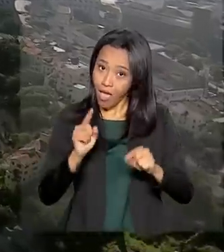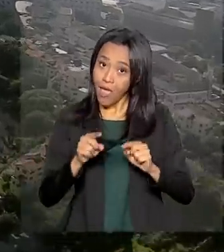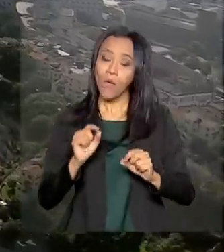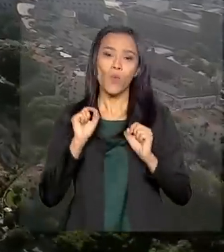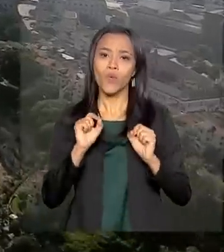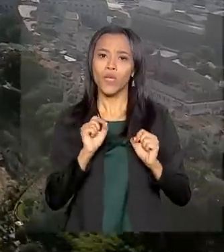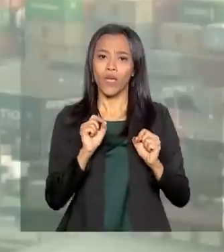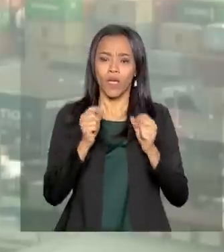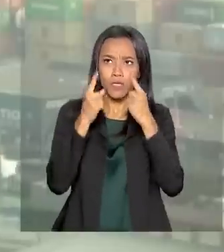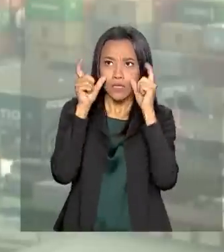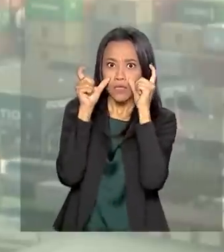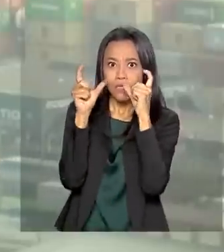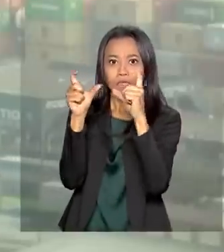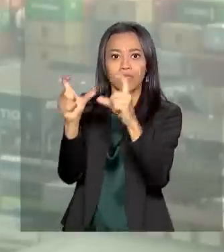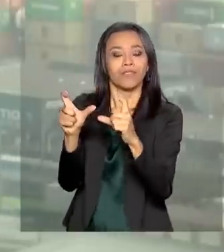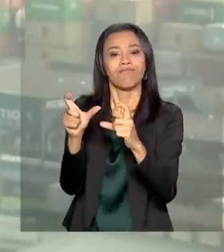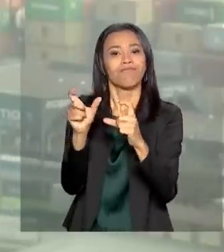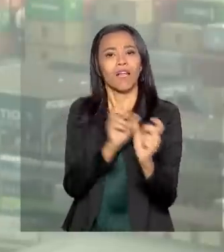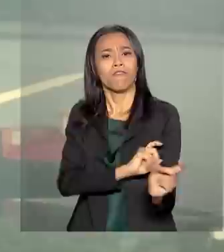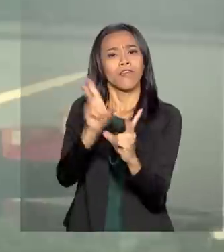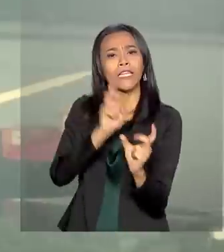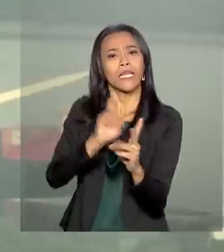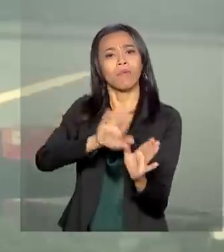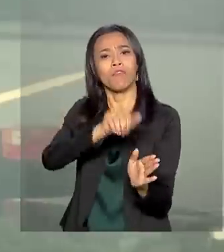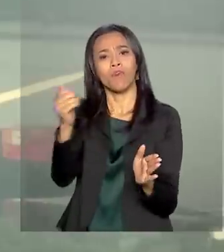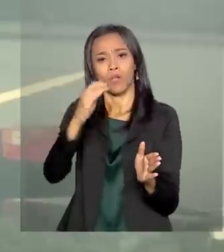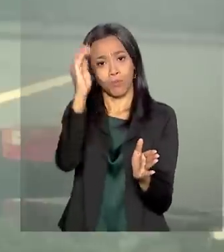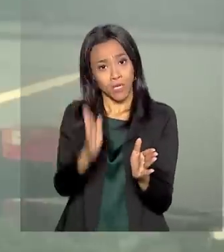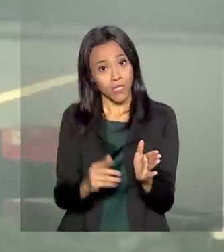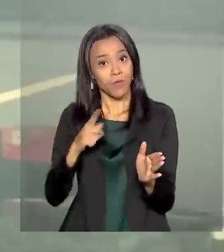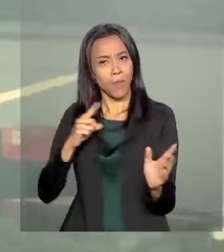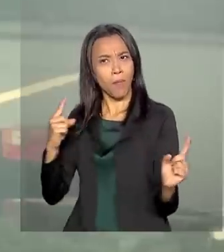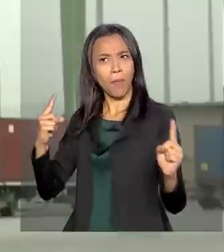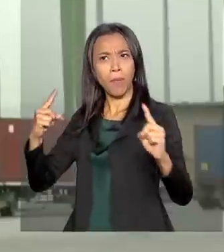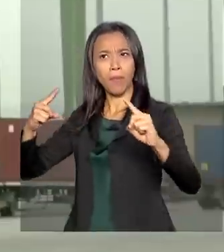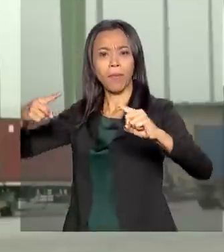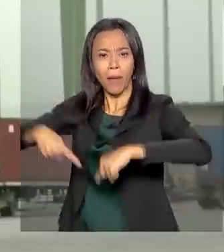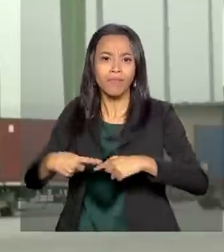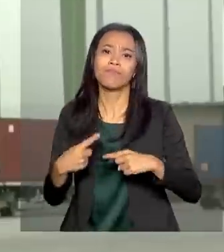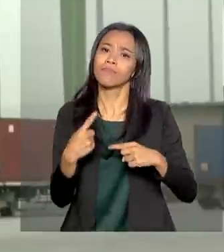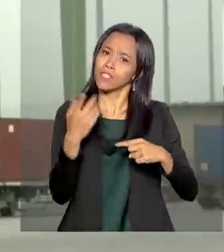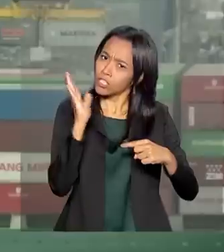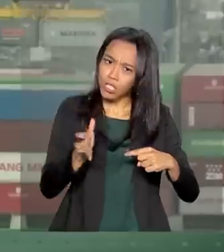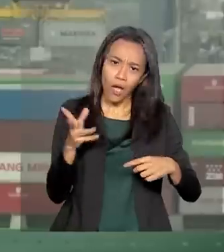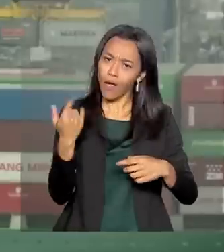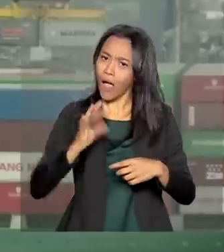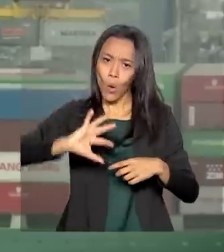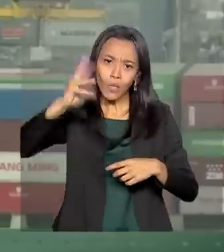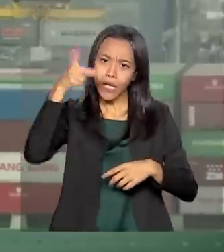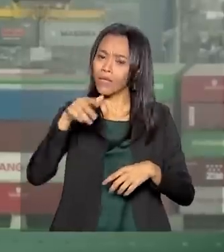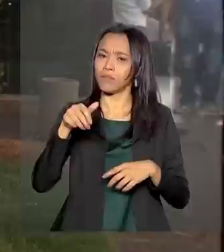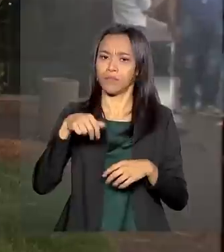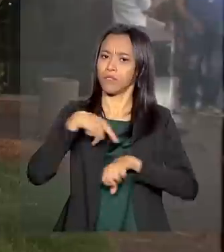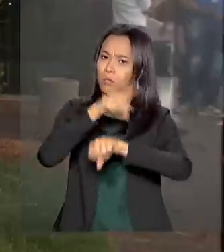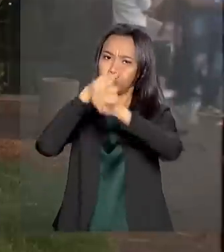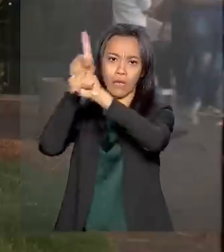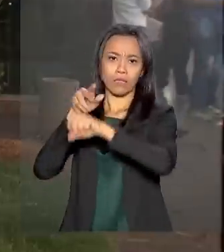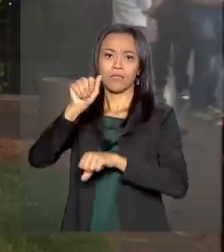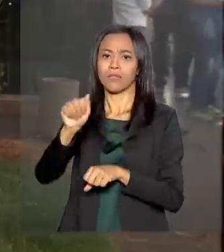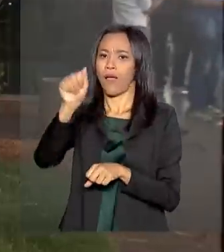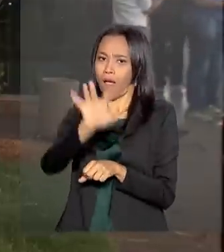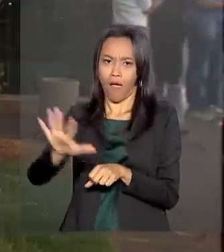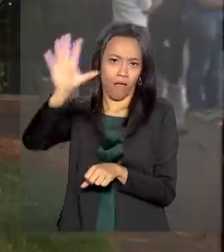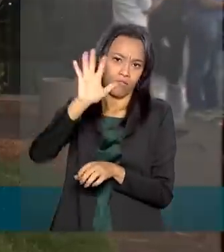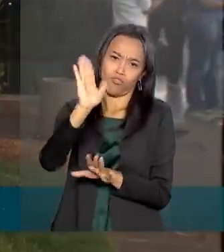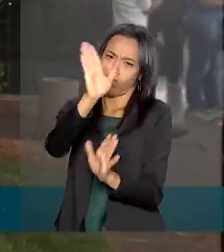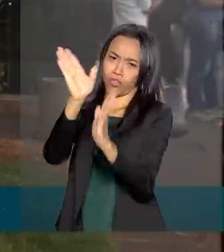comércio exterior para ter mais competitividade com países que já agem assim, como os asiáticos e europeus. Para o Ministério